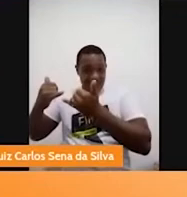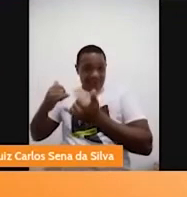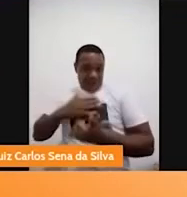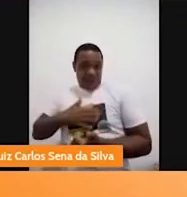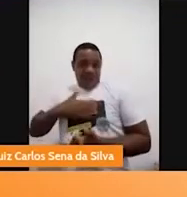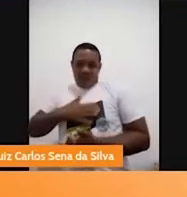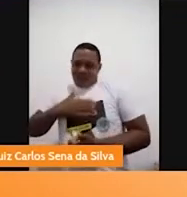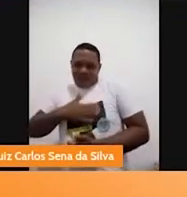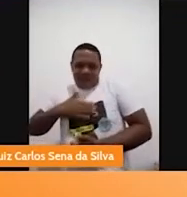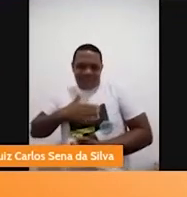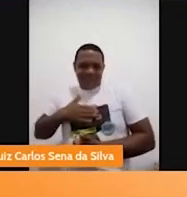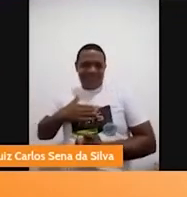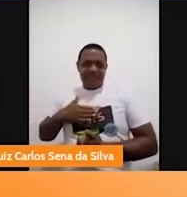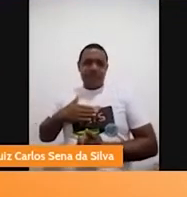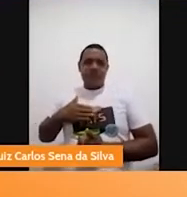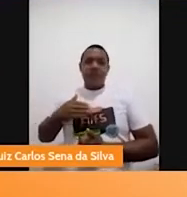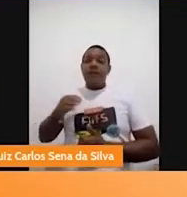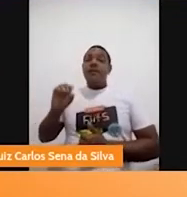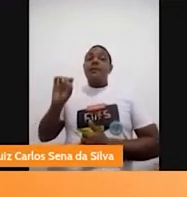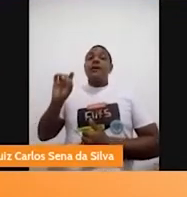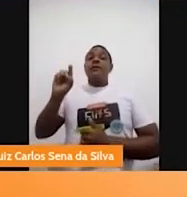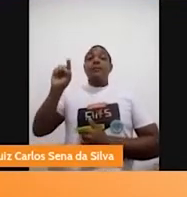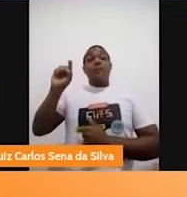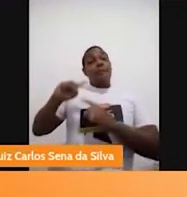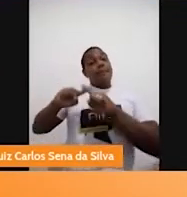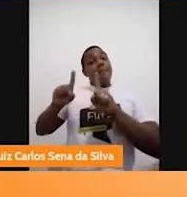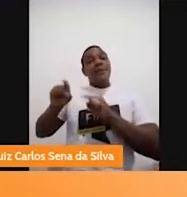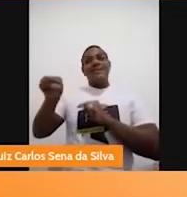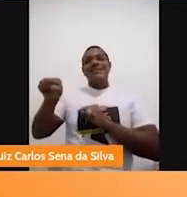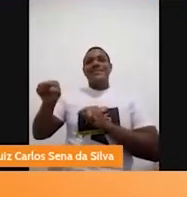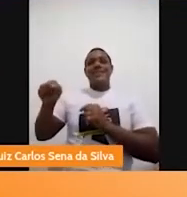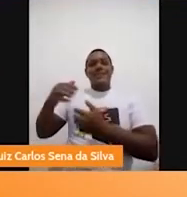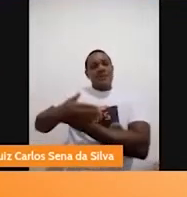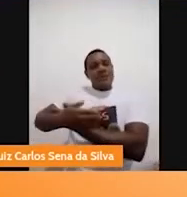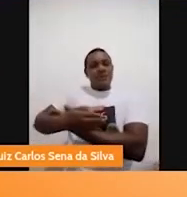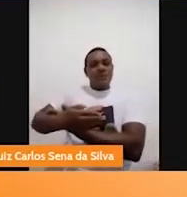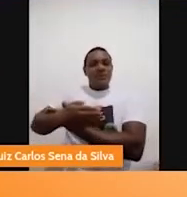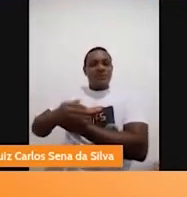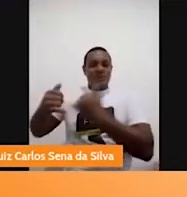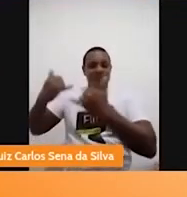gosta de brincar com as bonecas pretas. Bem bacana. Aqui, ó,